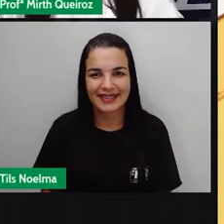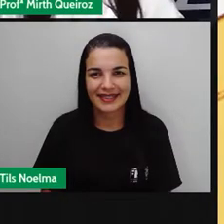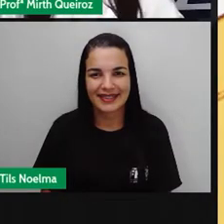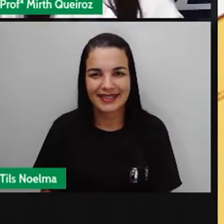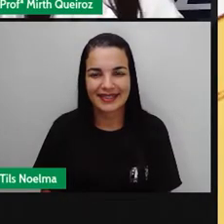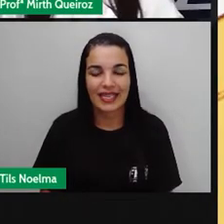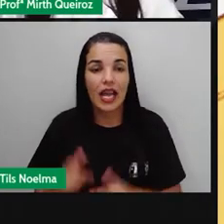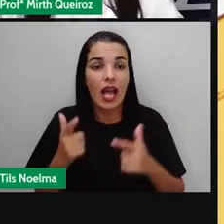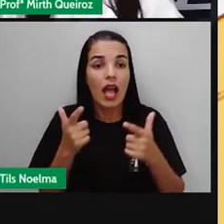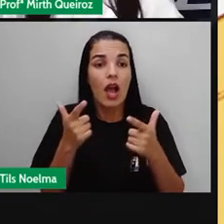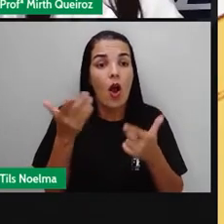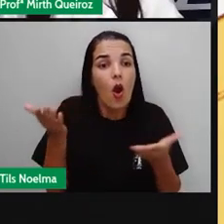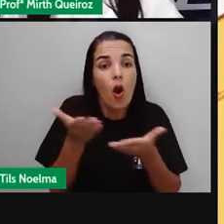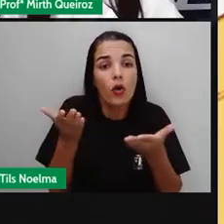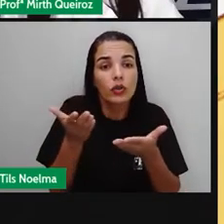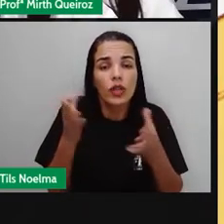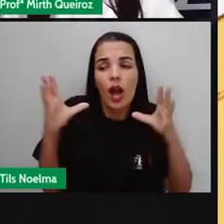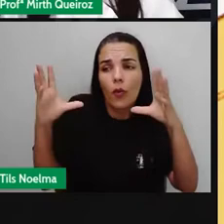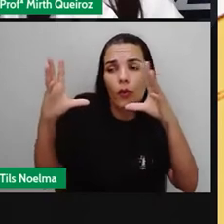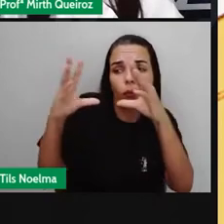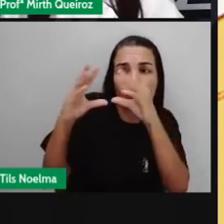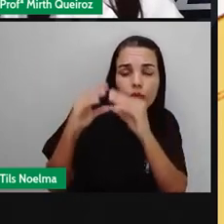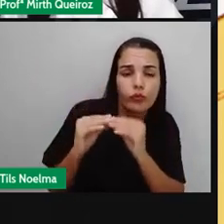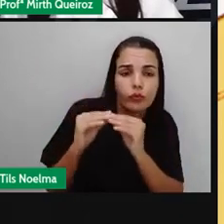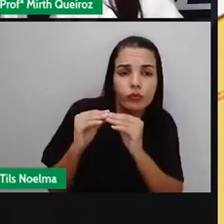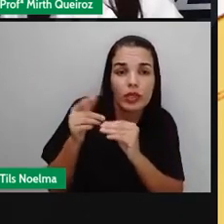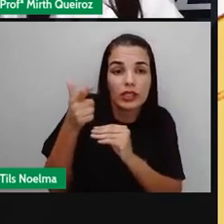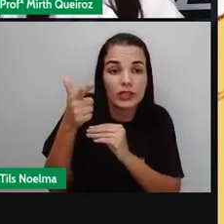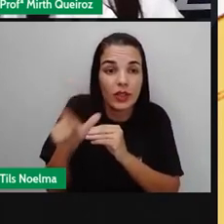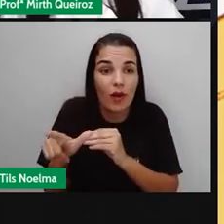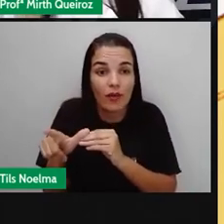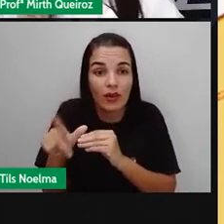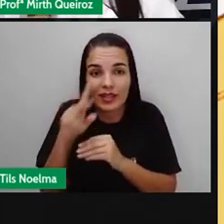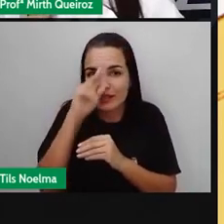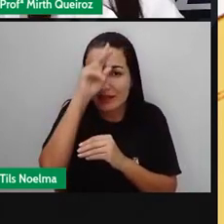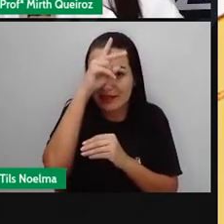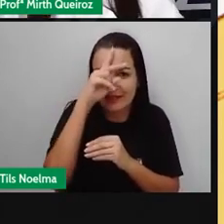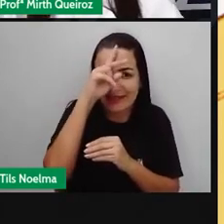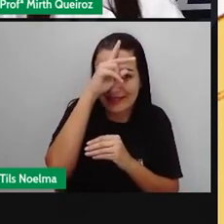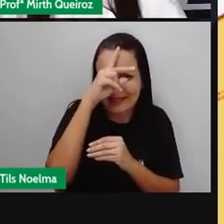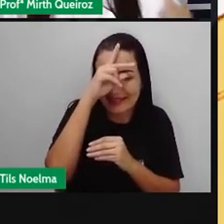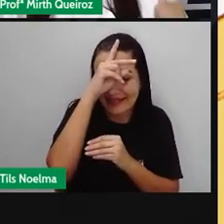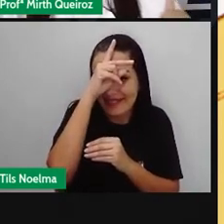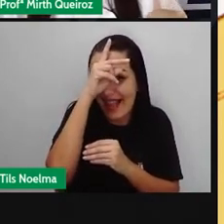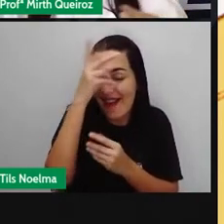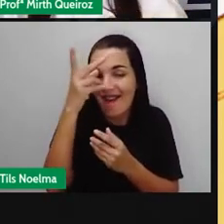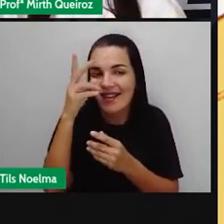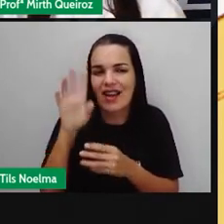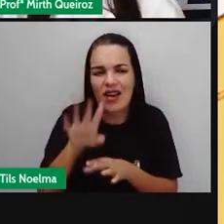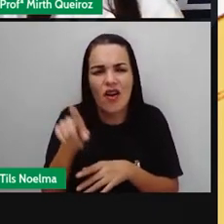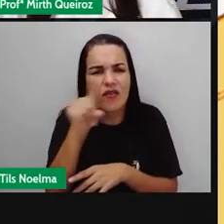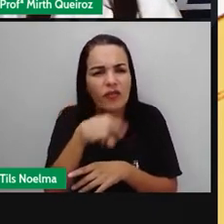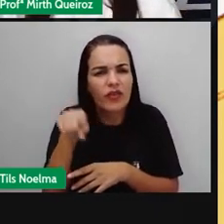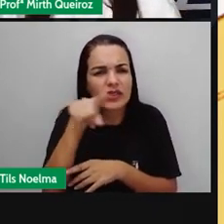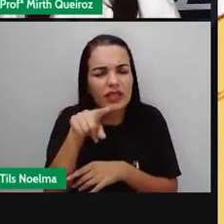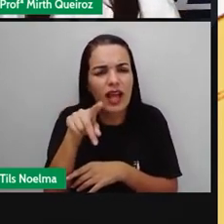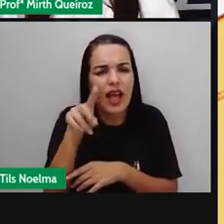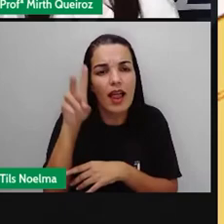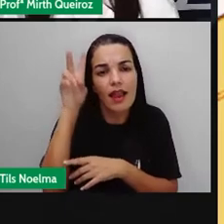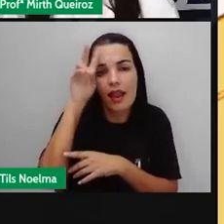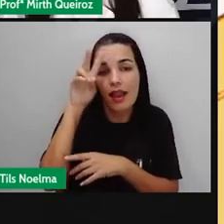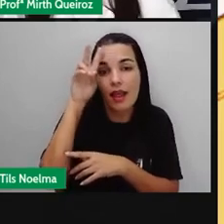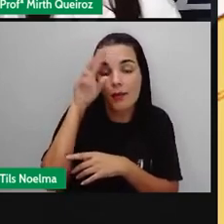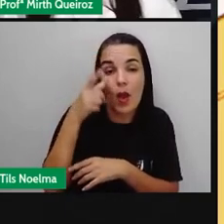Hoje nós faremos uma revisão do conto. Vocês lembram que ontem eu pedi para vocês